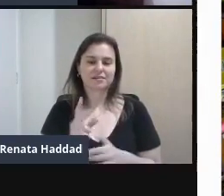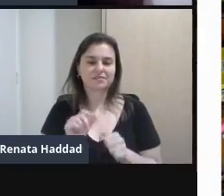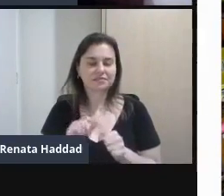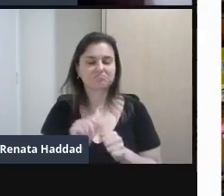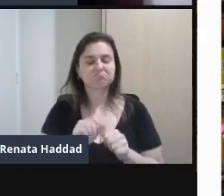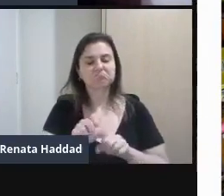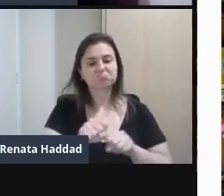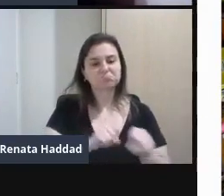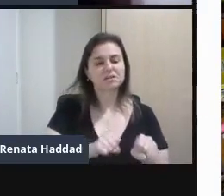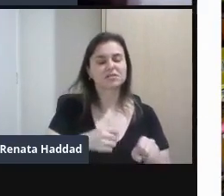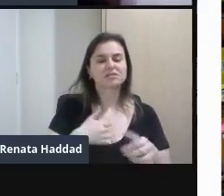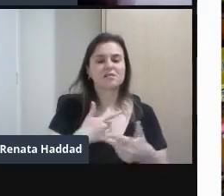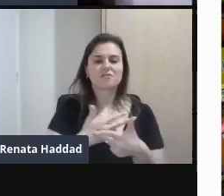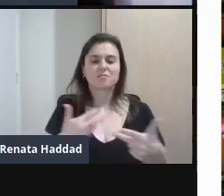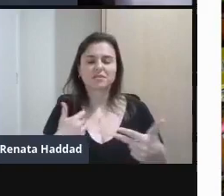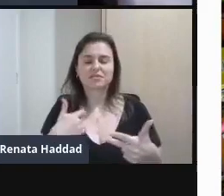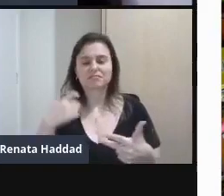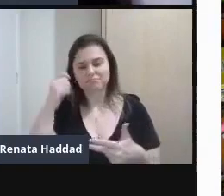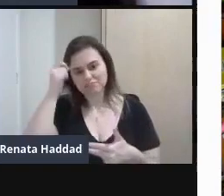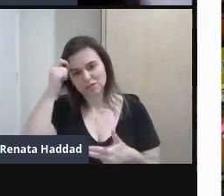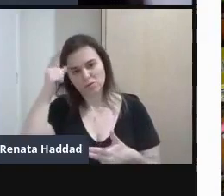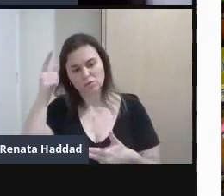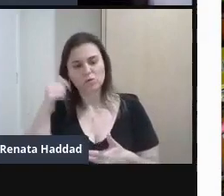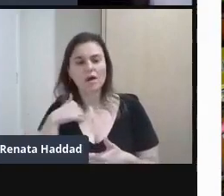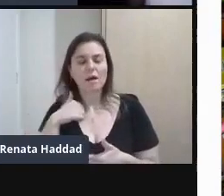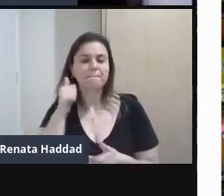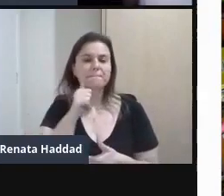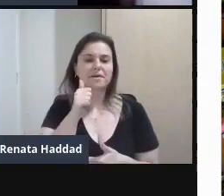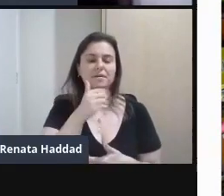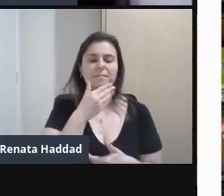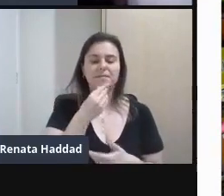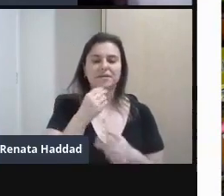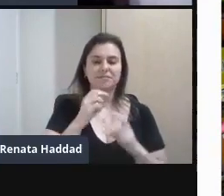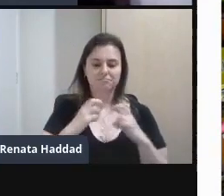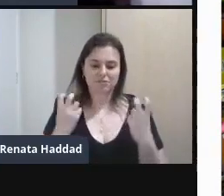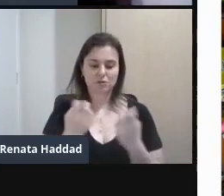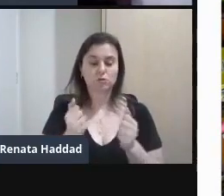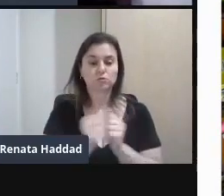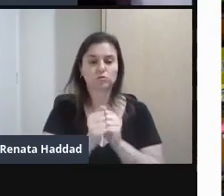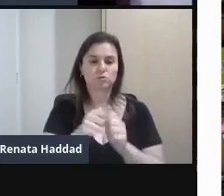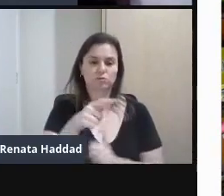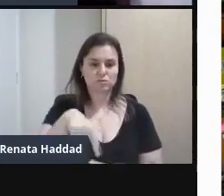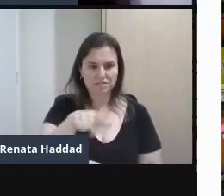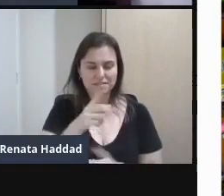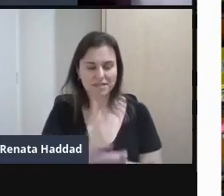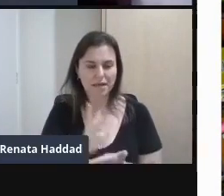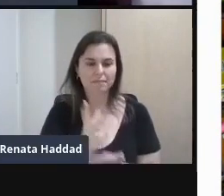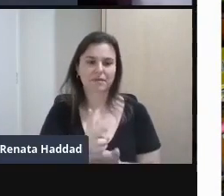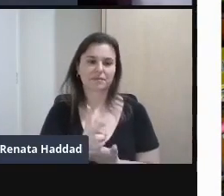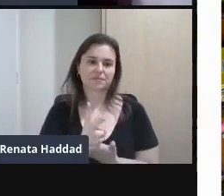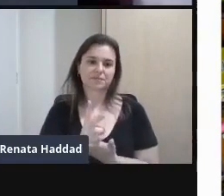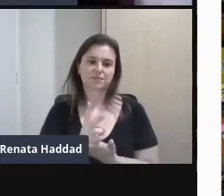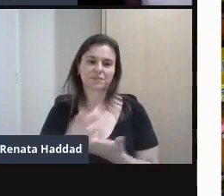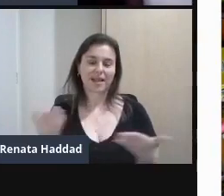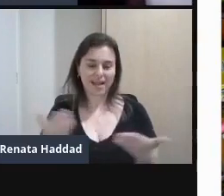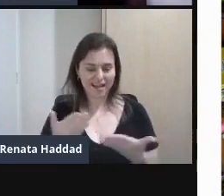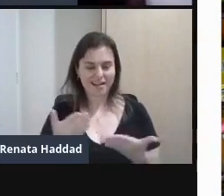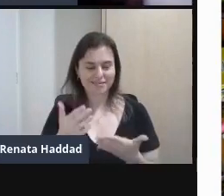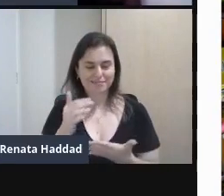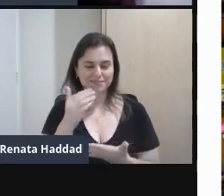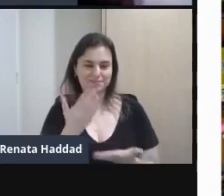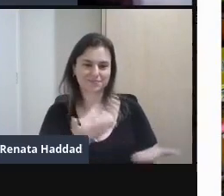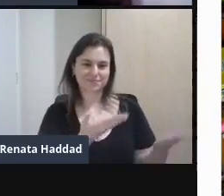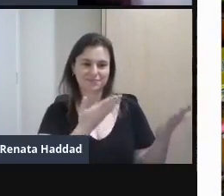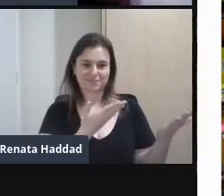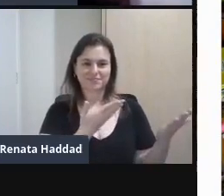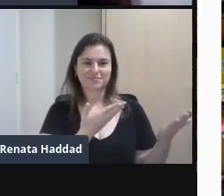De meninos e meninas Que estão ali Ao redor dela Então Trago aqui A luz A Margarete Menezes Fora as